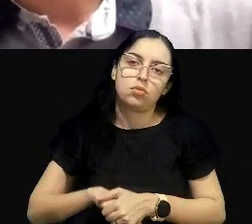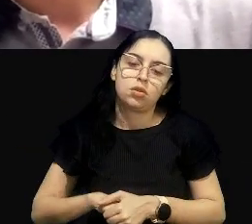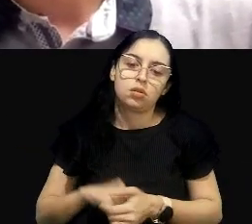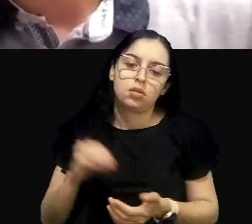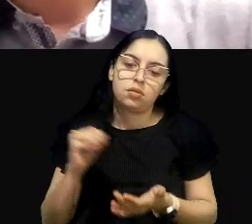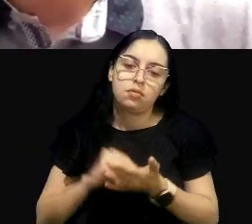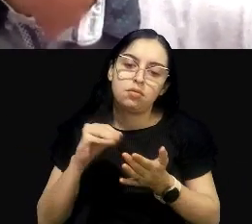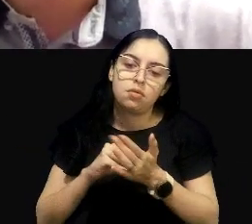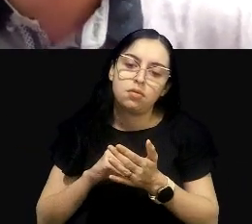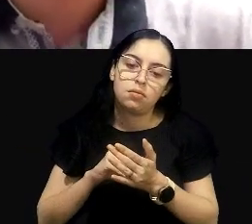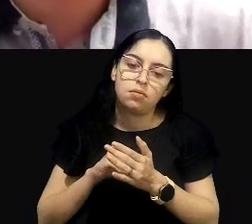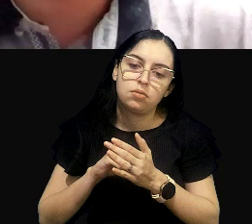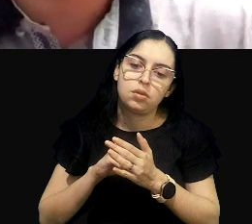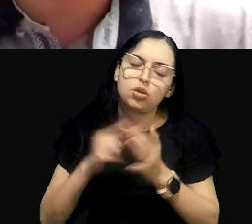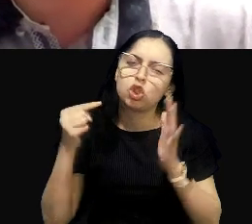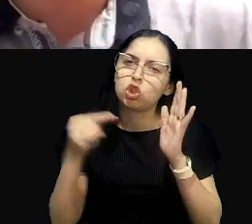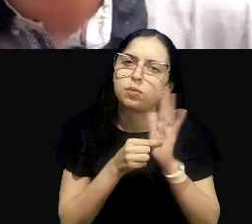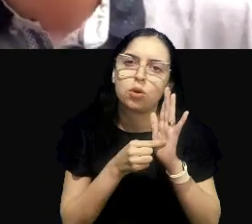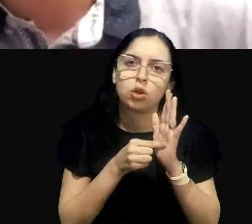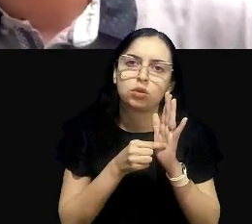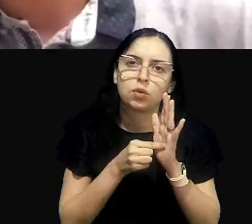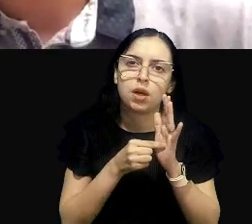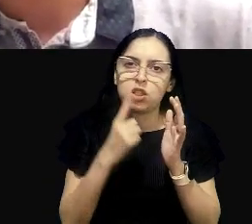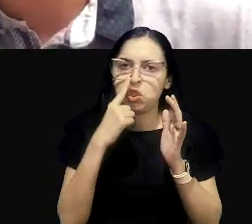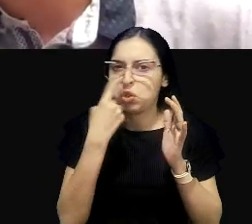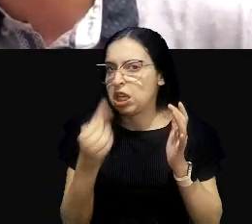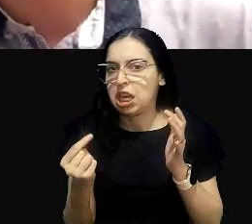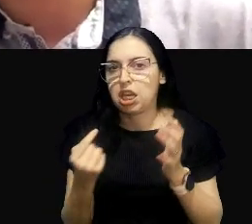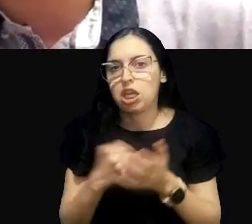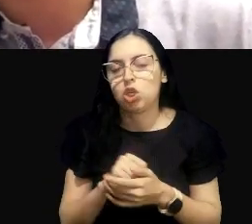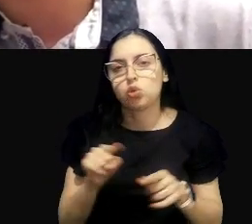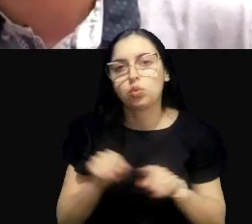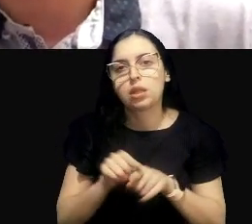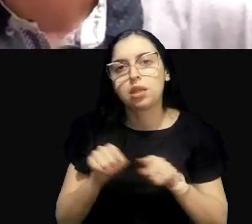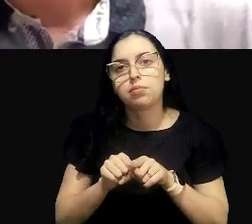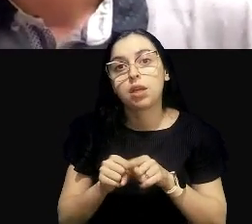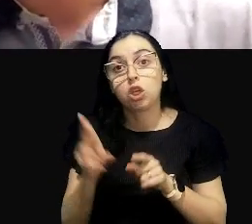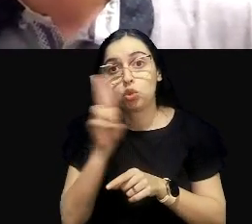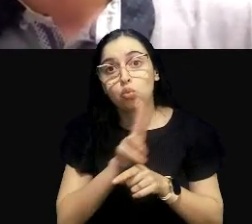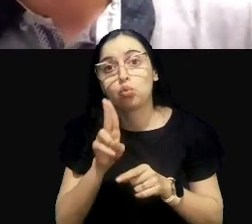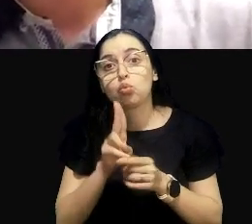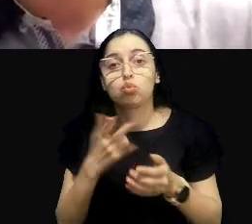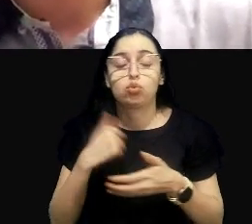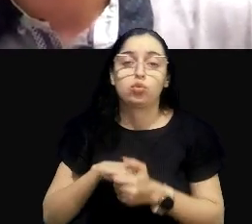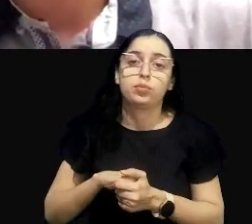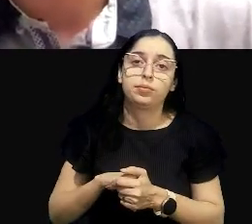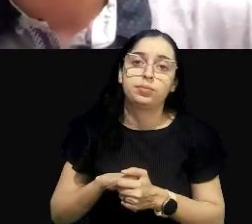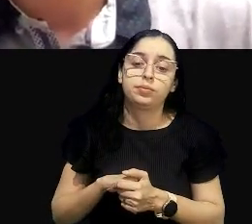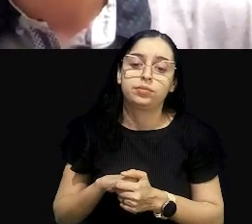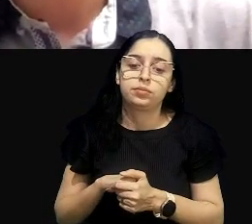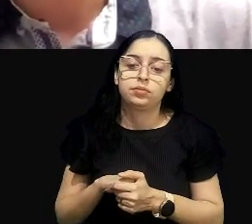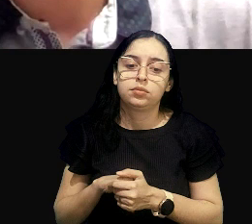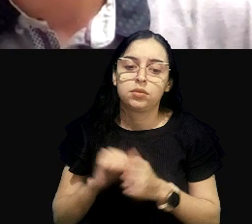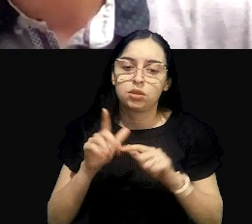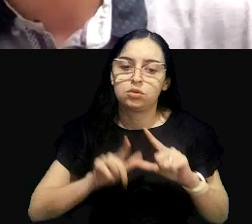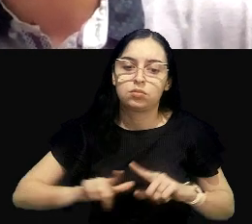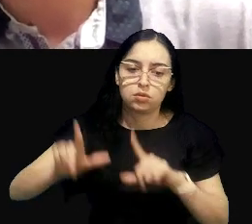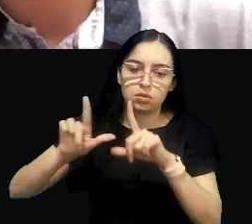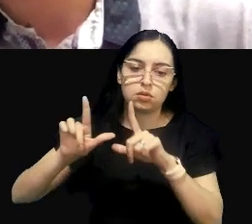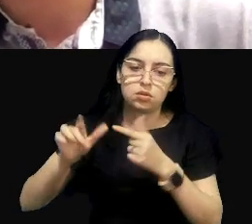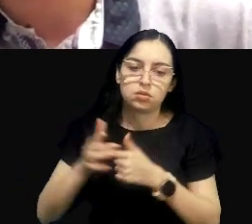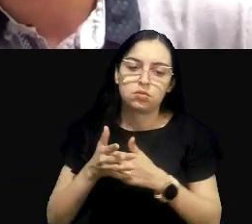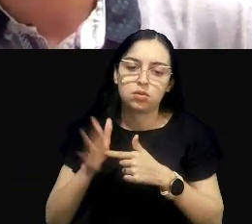fontes que a gente chama pontuais de poluição, como fontes difusas de poluição. E aí tem um próximo slide aqui em que eu